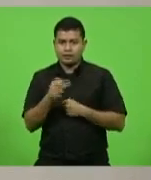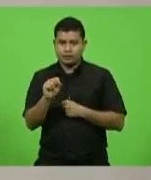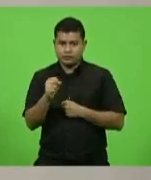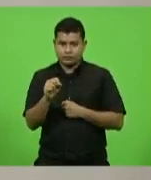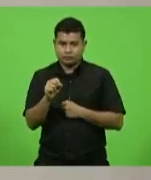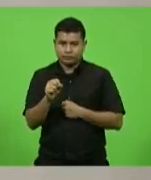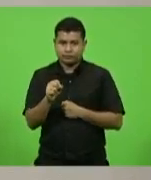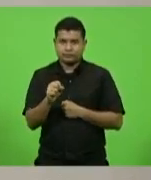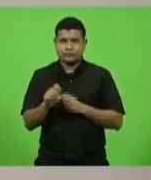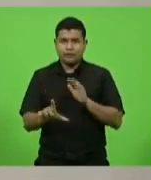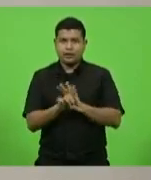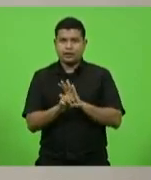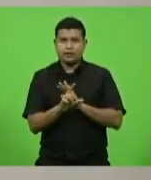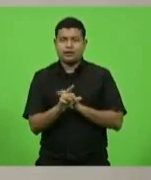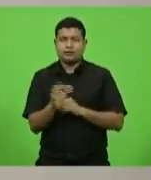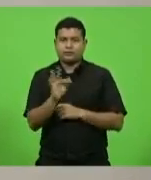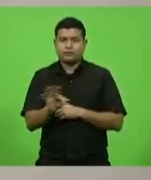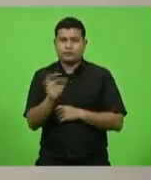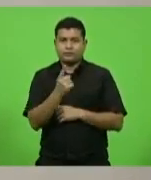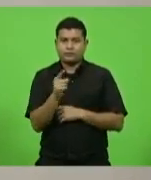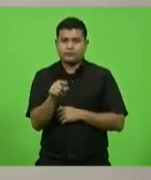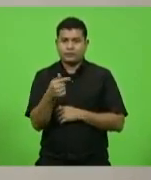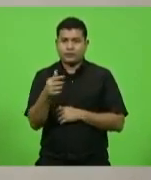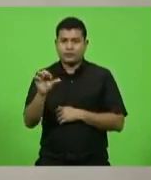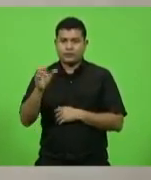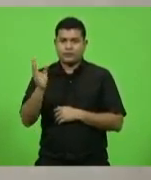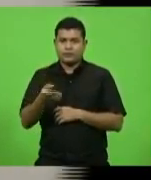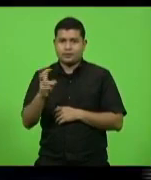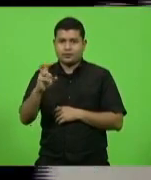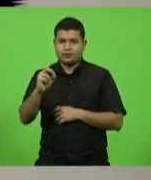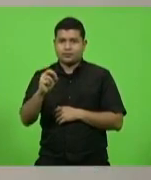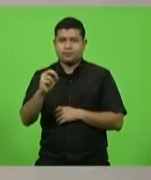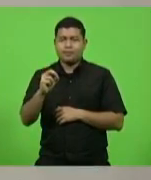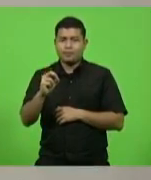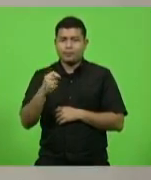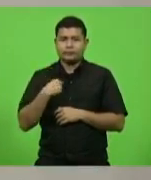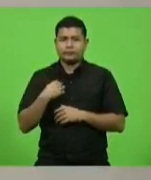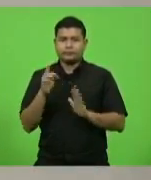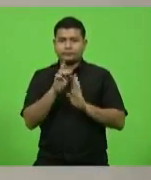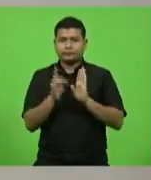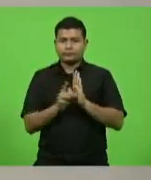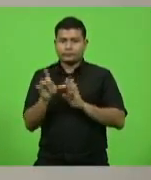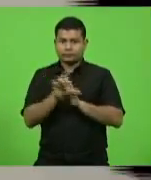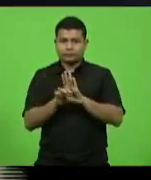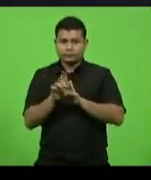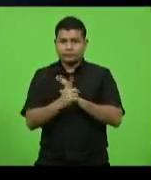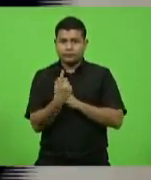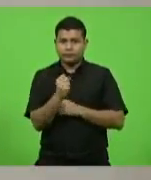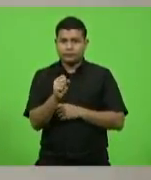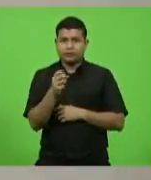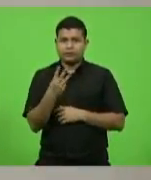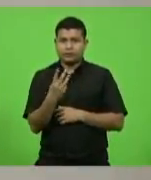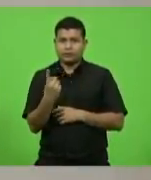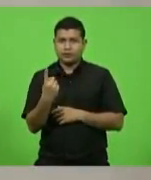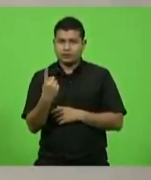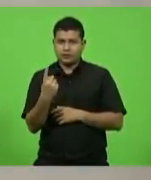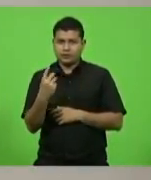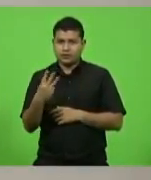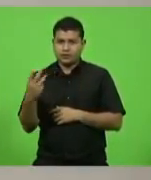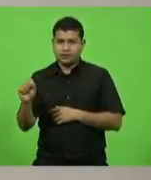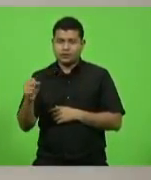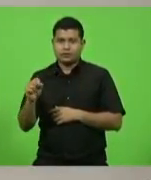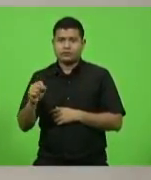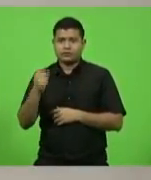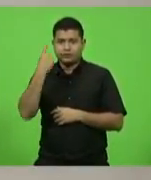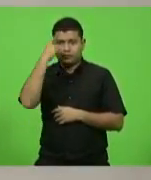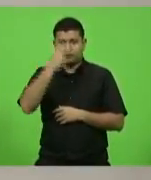1079, de 1950. Considerando o Decreto Legislativo 18.338, de 22 de outubro de